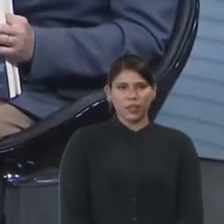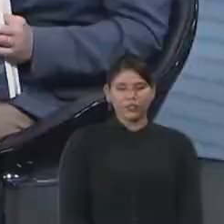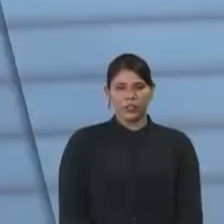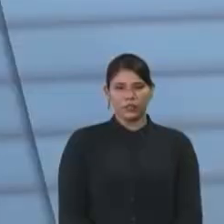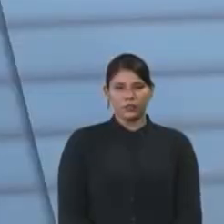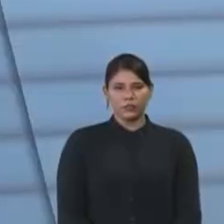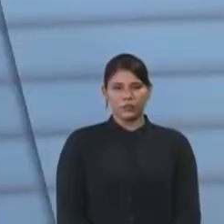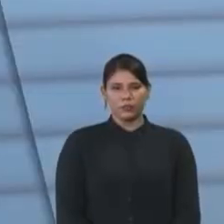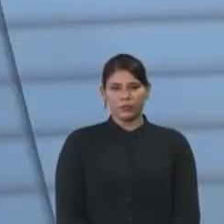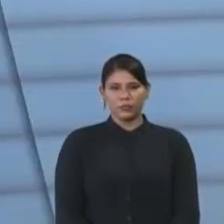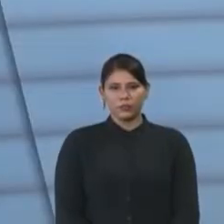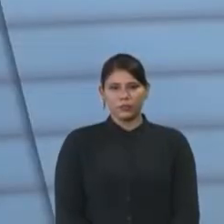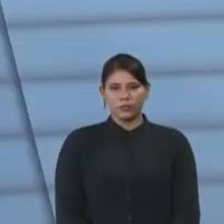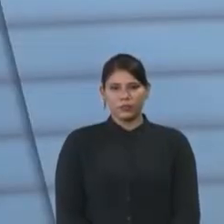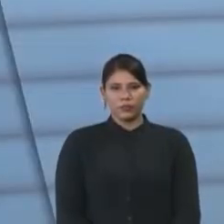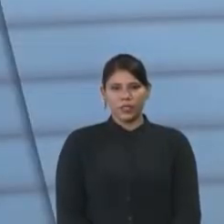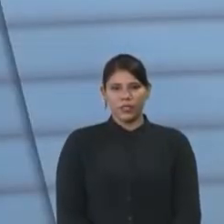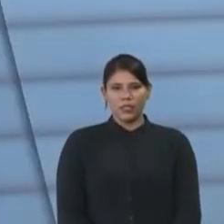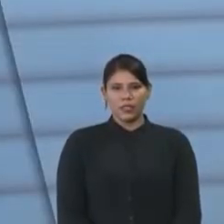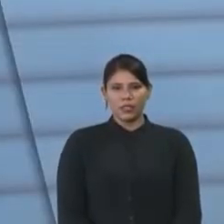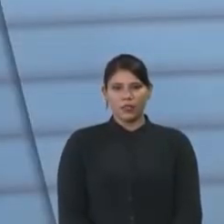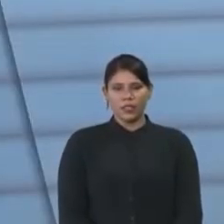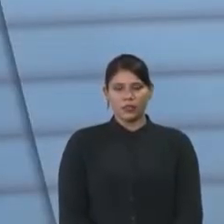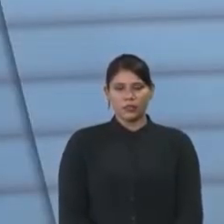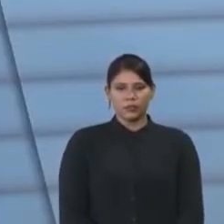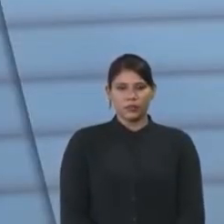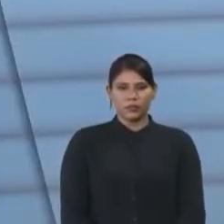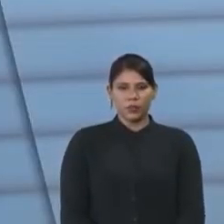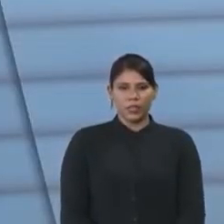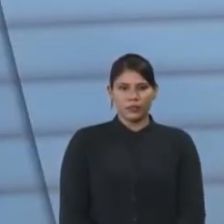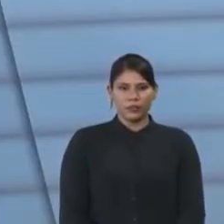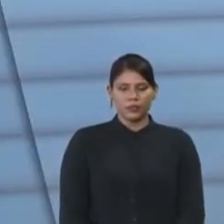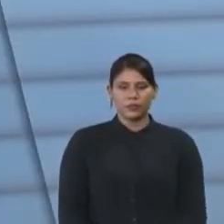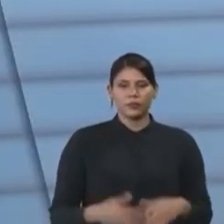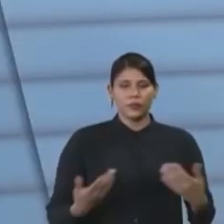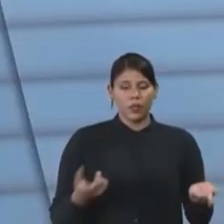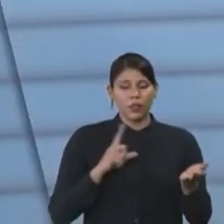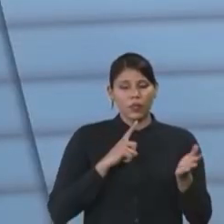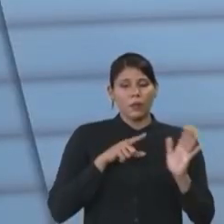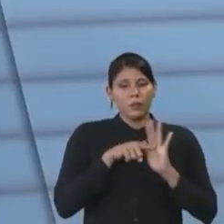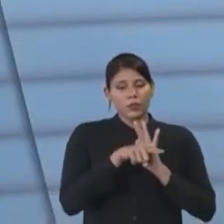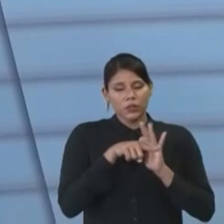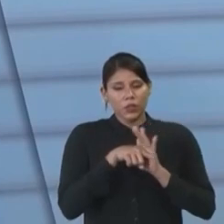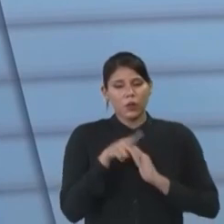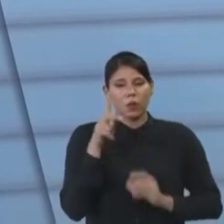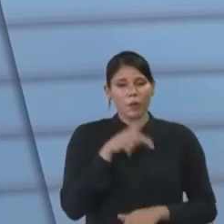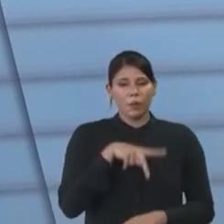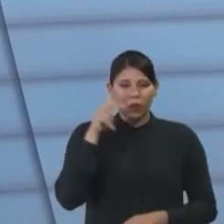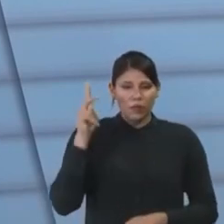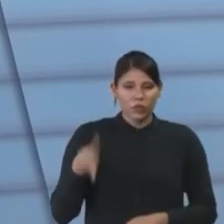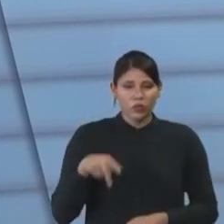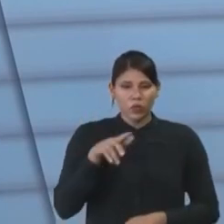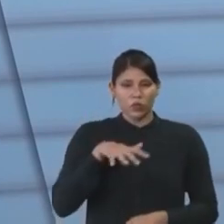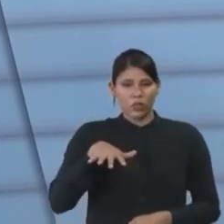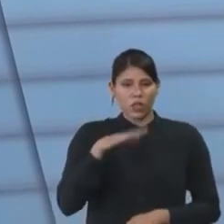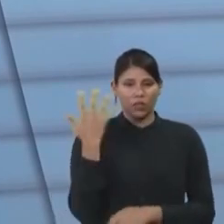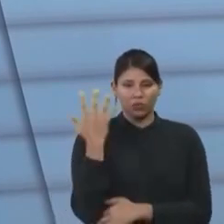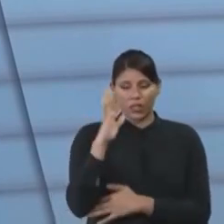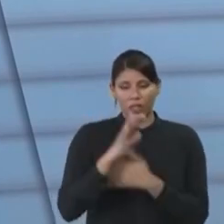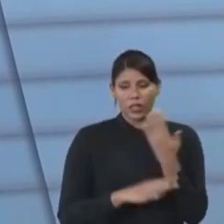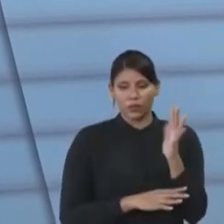dialogar com empresas, com pesquisadores, professores da área ambiental.